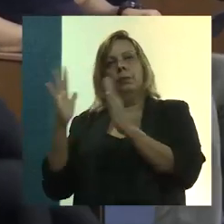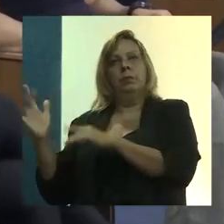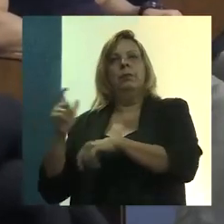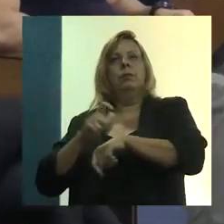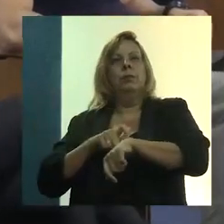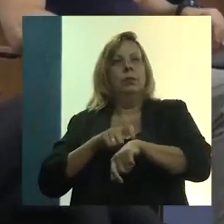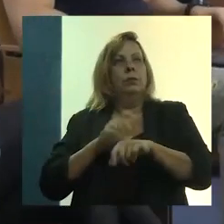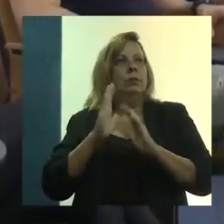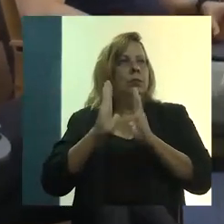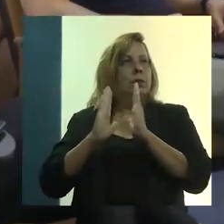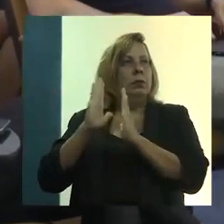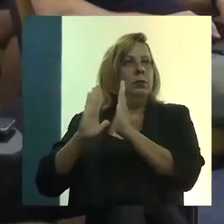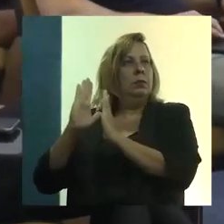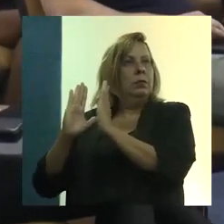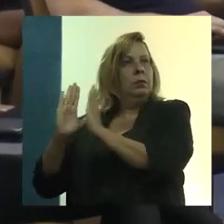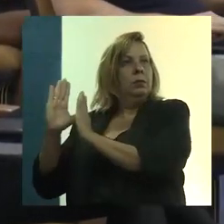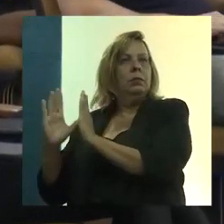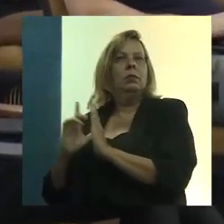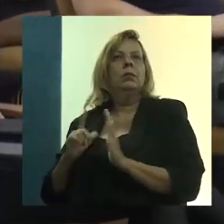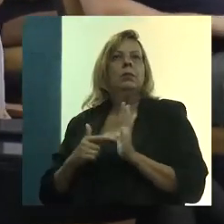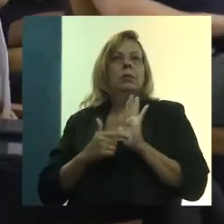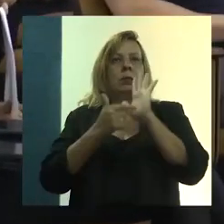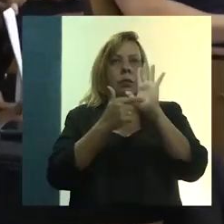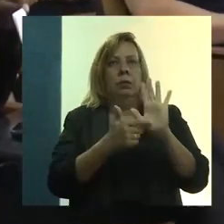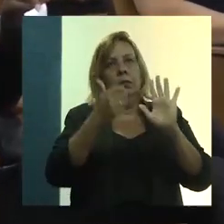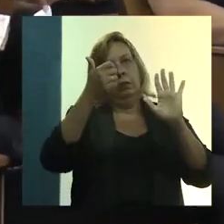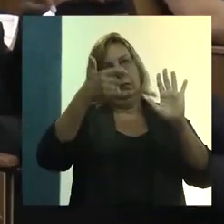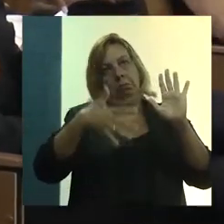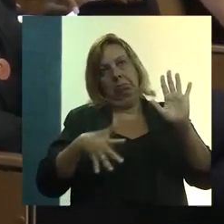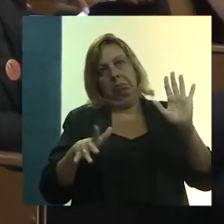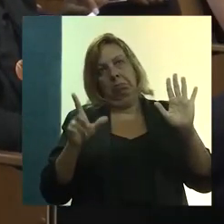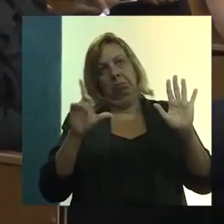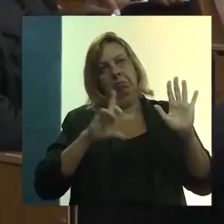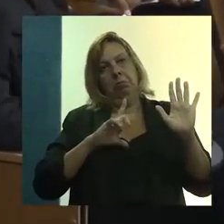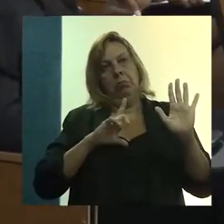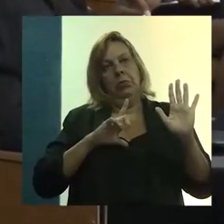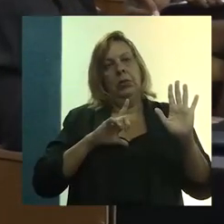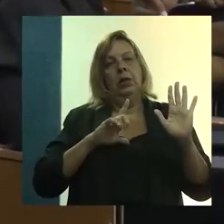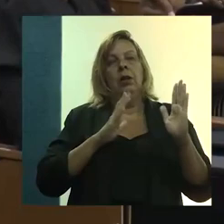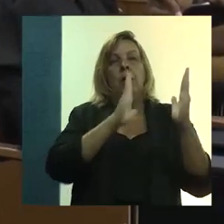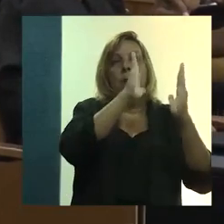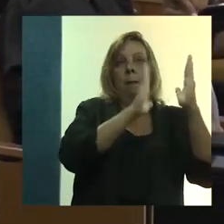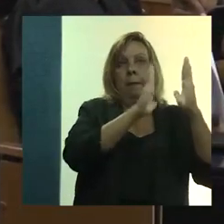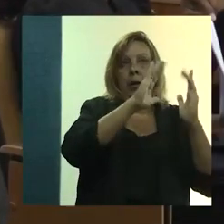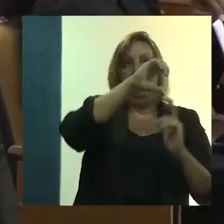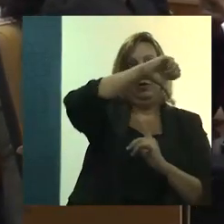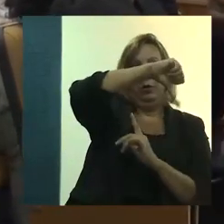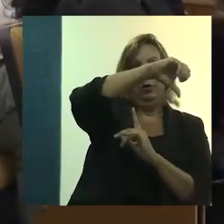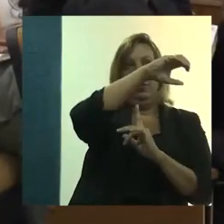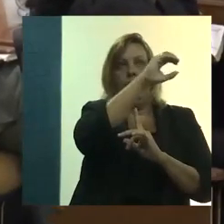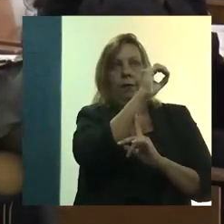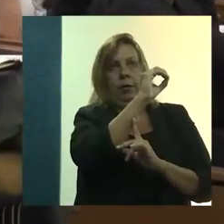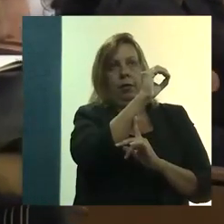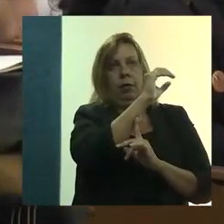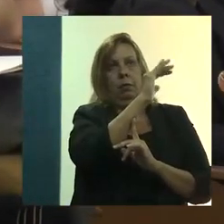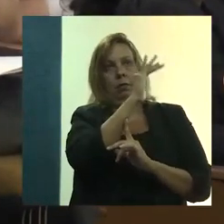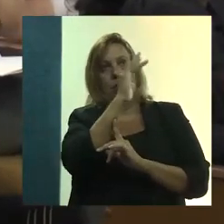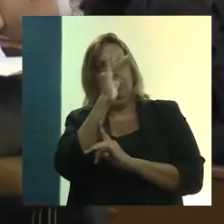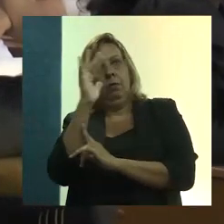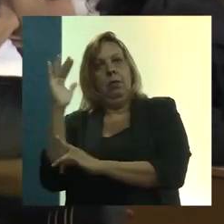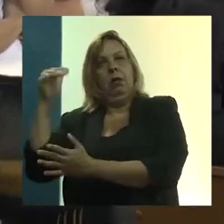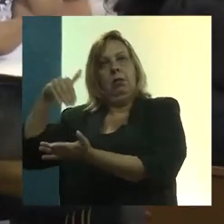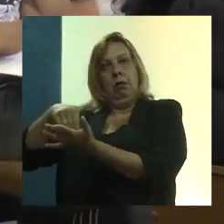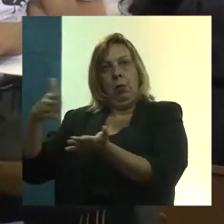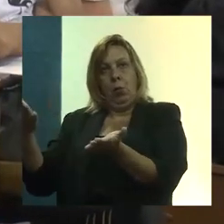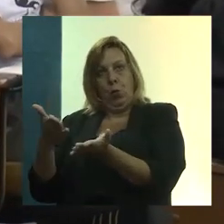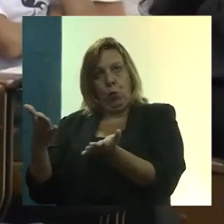falei alguns aspectos aqui, mas podemos reforçar depois, essa década de 90, quando começa a se pensar isso, até o